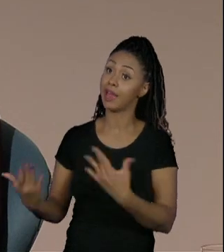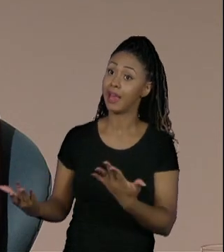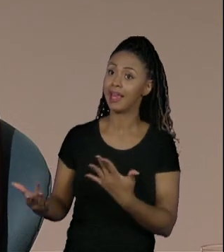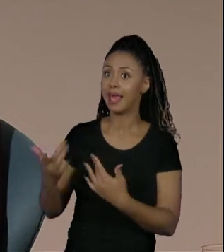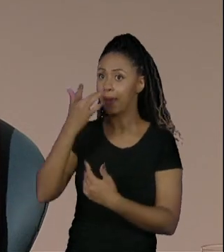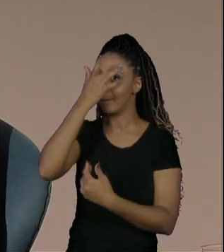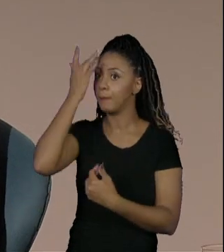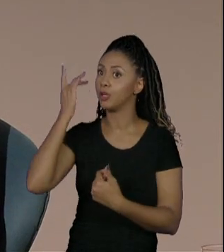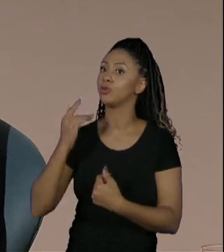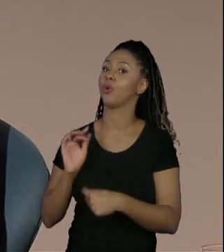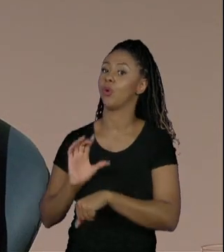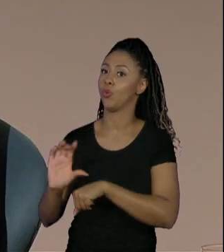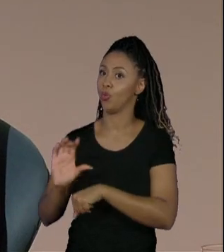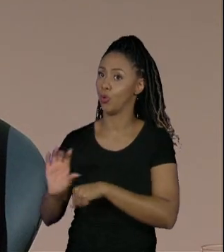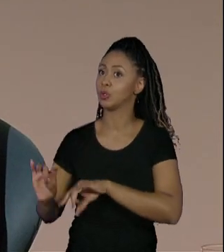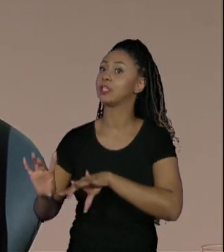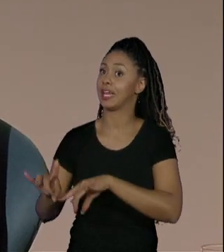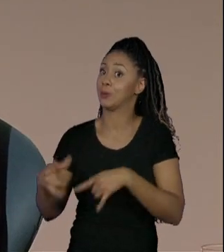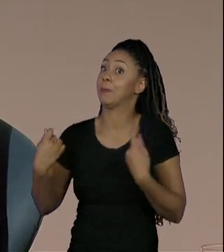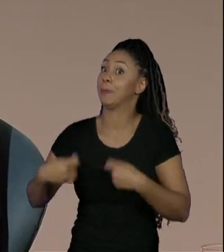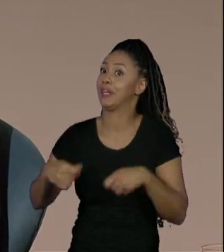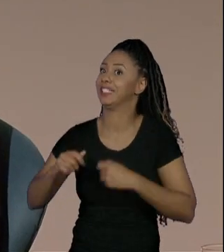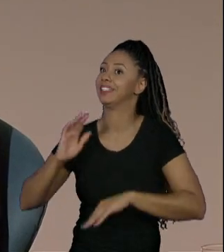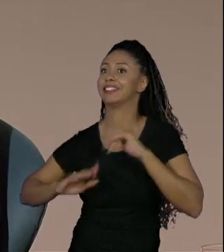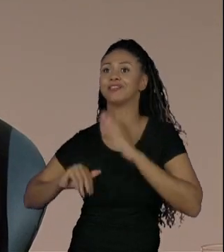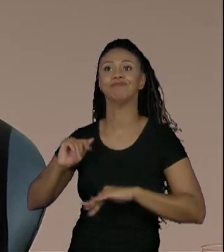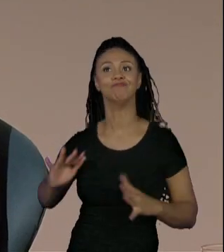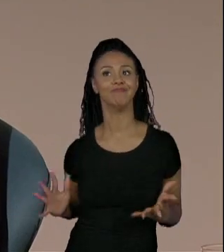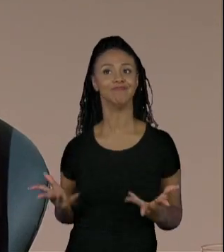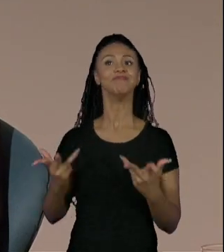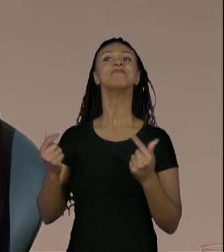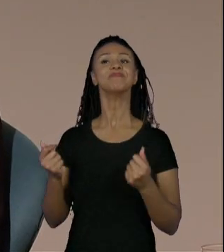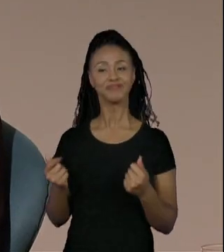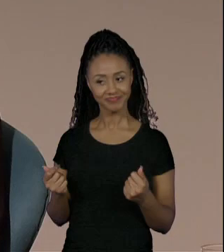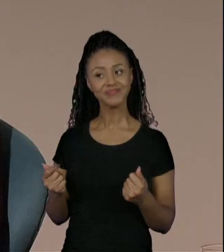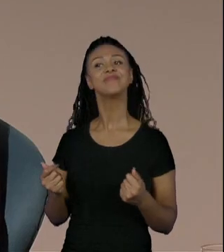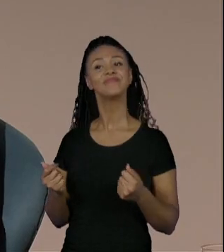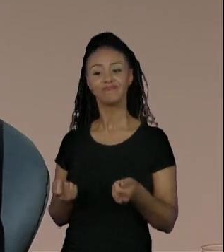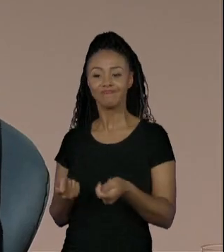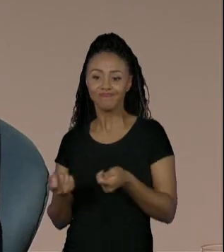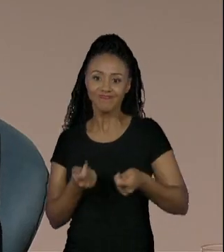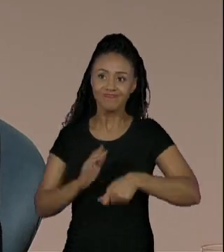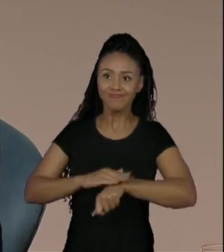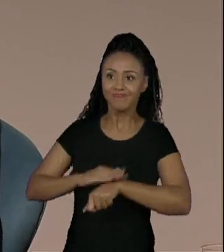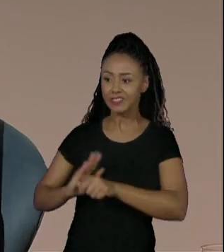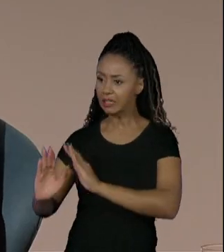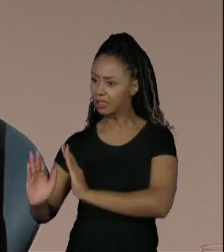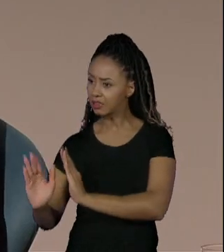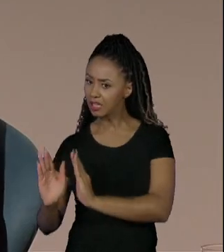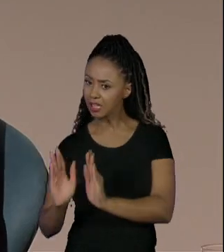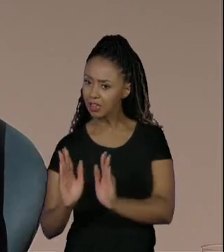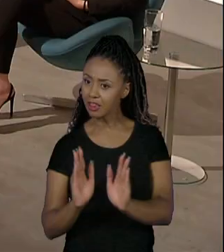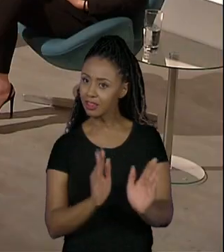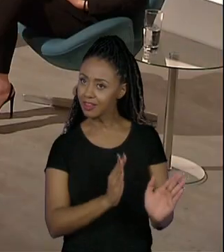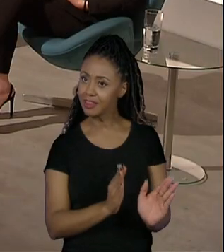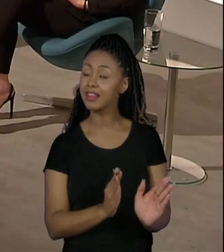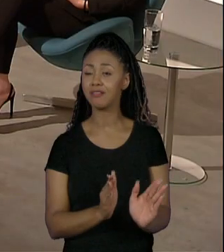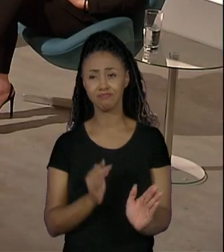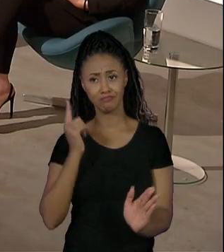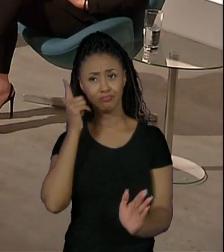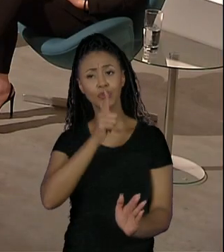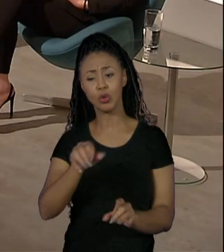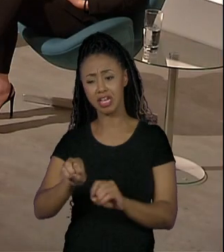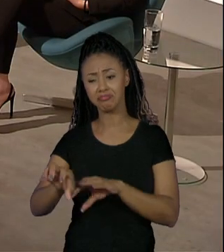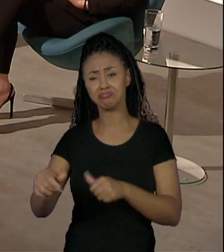aquele que mais vai ter competência para isso, né? Que, em tese, é um dos perfis que mais vai estar bem com a educação à distância.